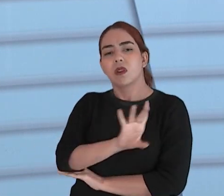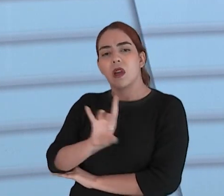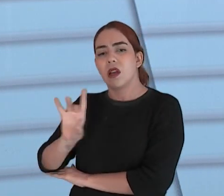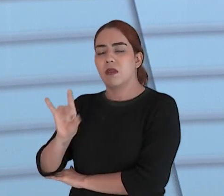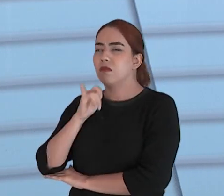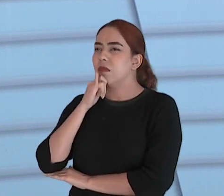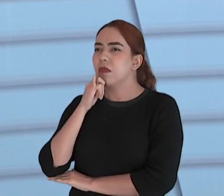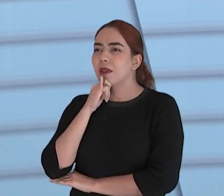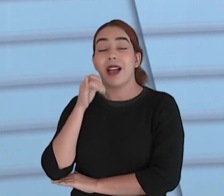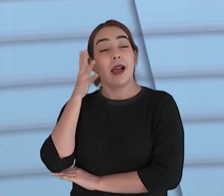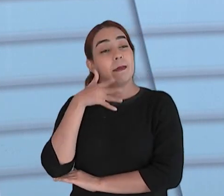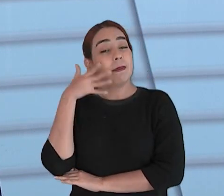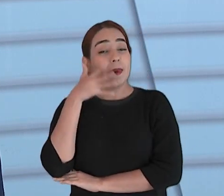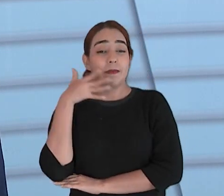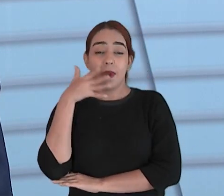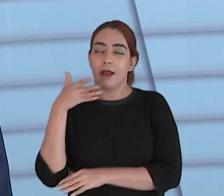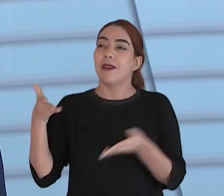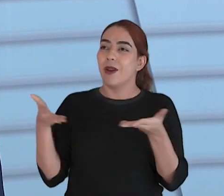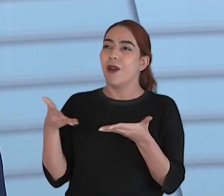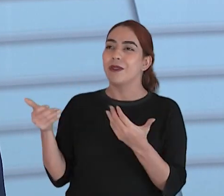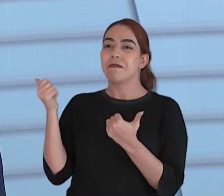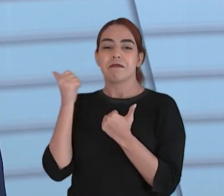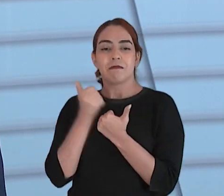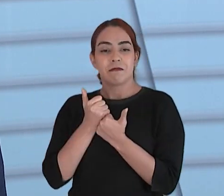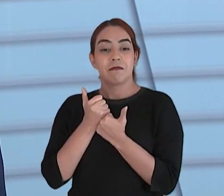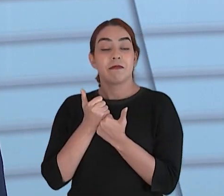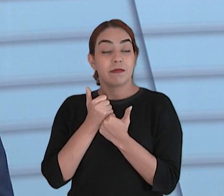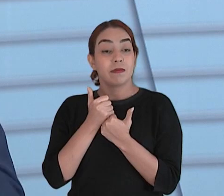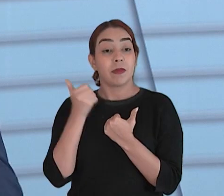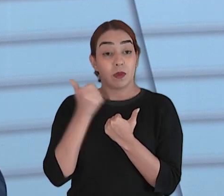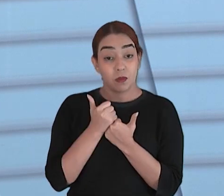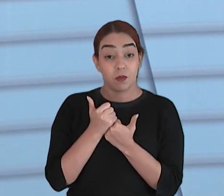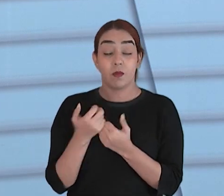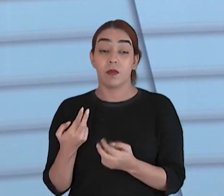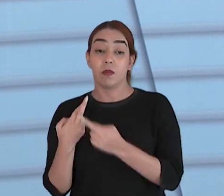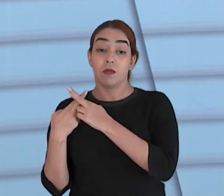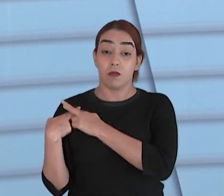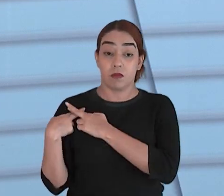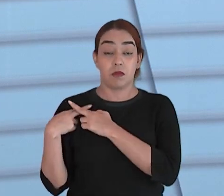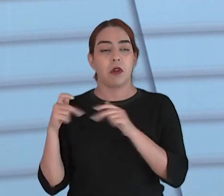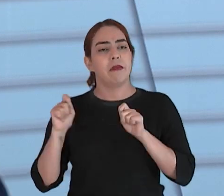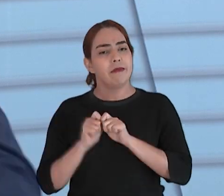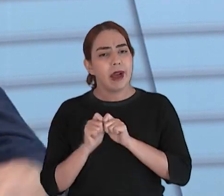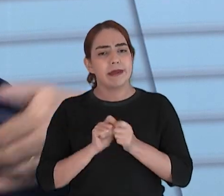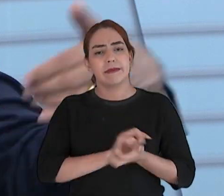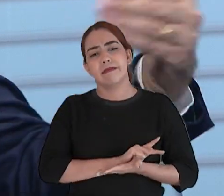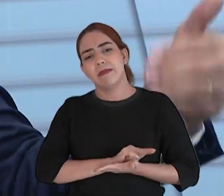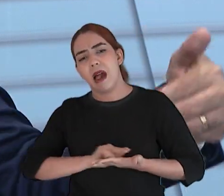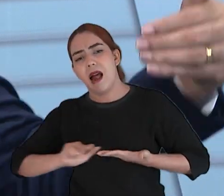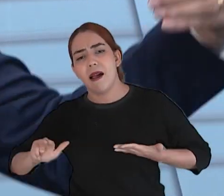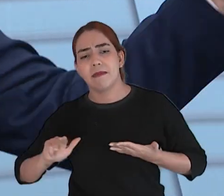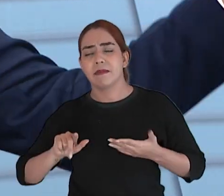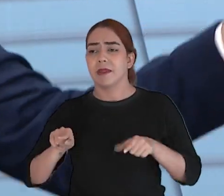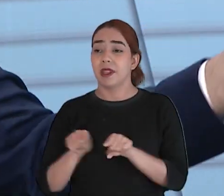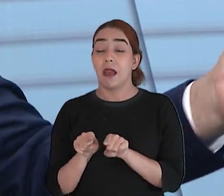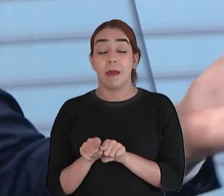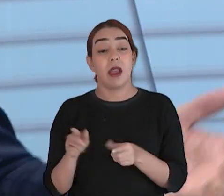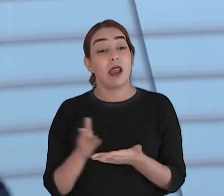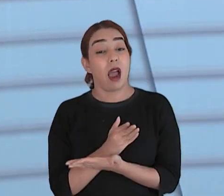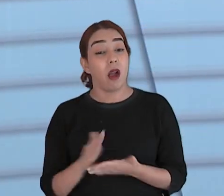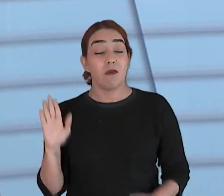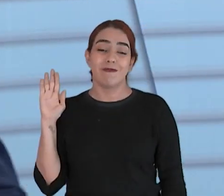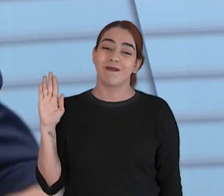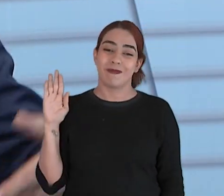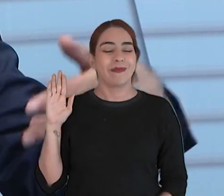está aquele que está hoje ocupando o lugar de responsabilidade de fazer e aqueles que estão se propondo